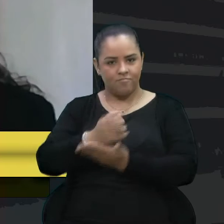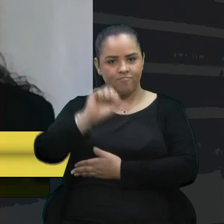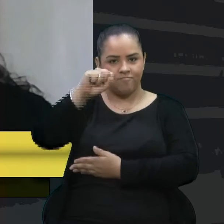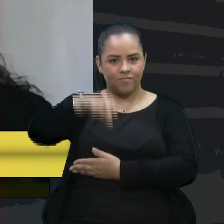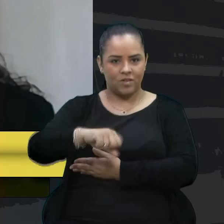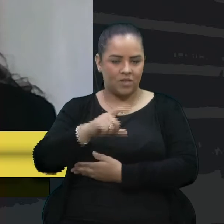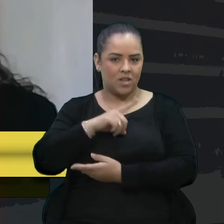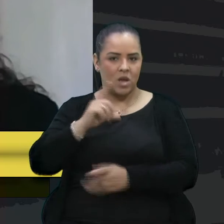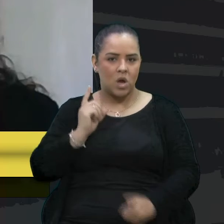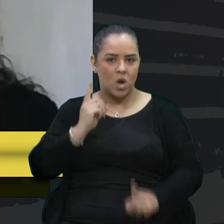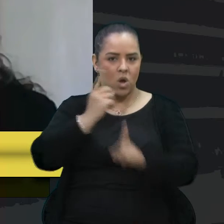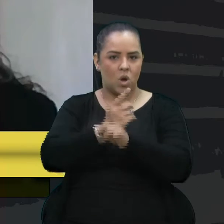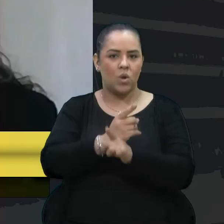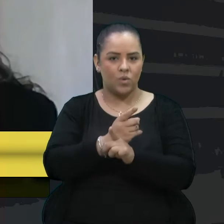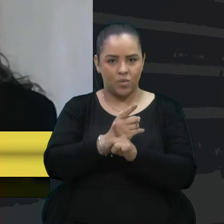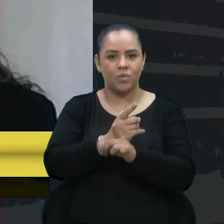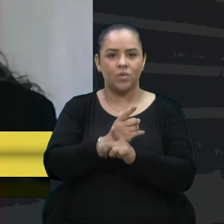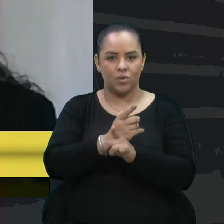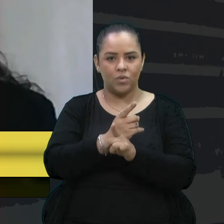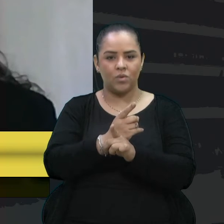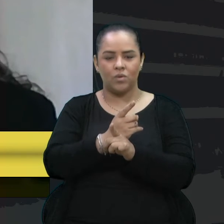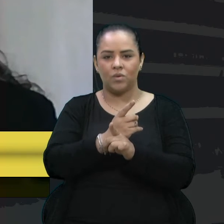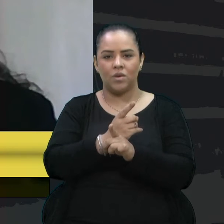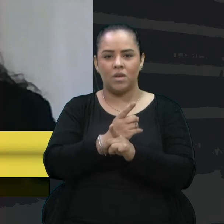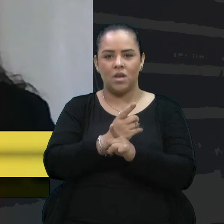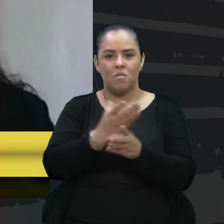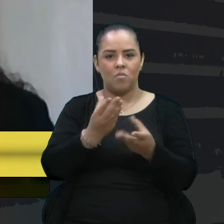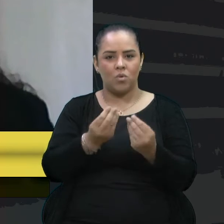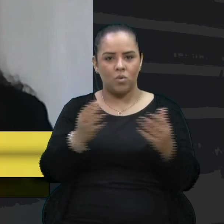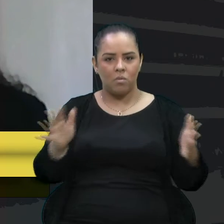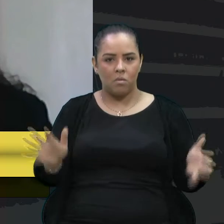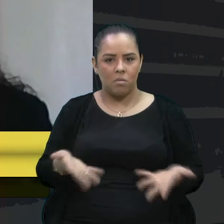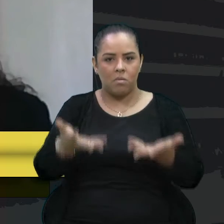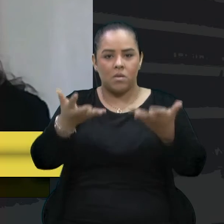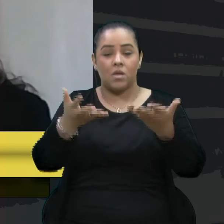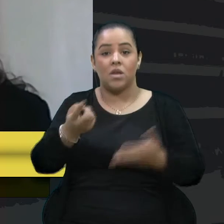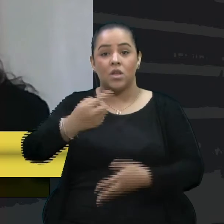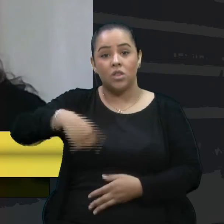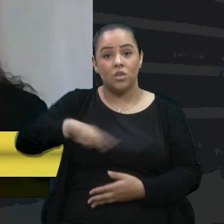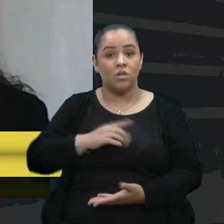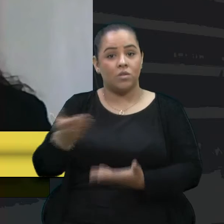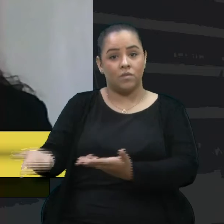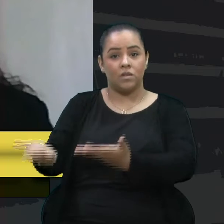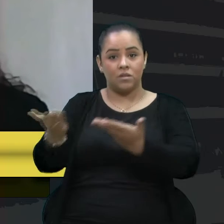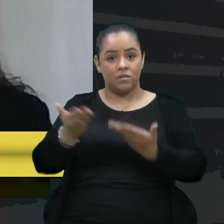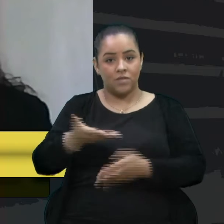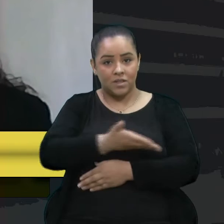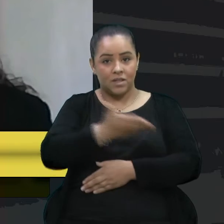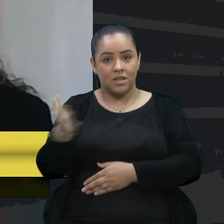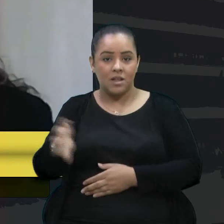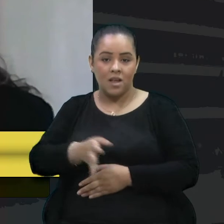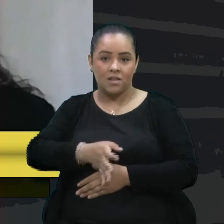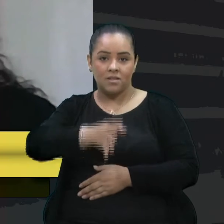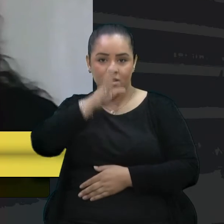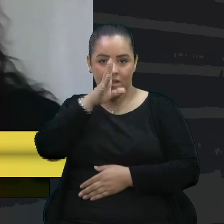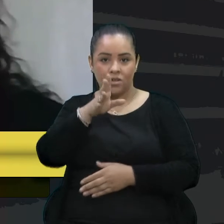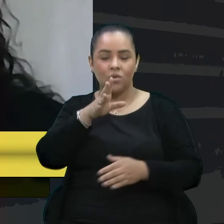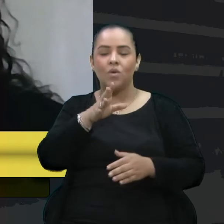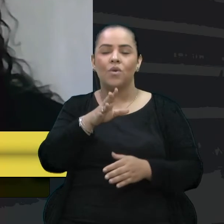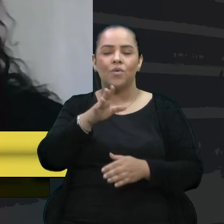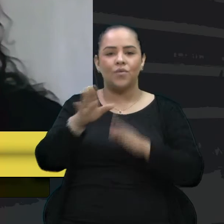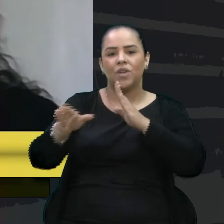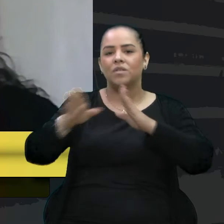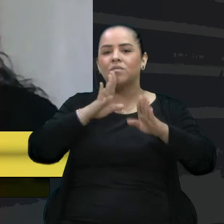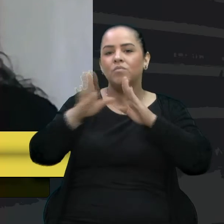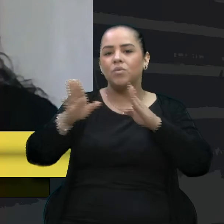encontro de debates muito produtivos. A gente faz o convite para que as pessoas acompanhem através do Facebook, das redes